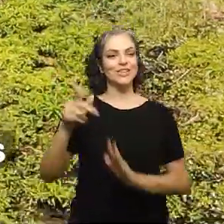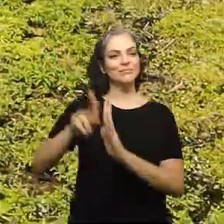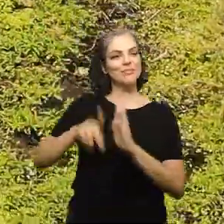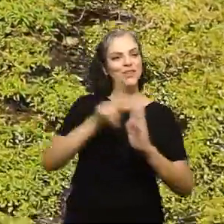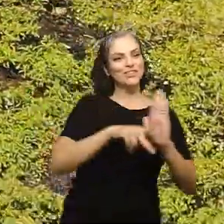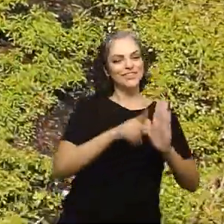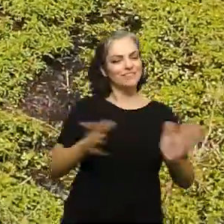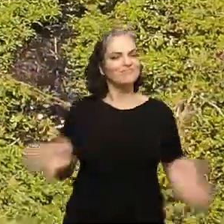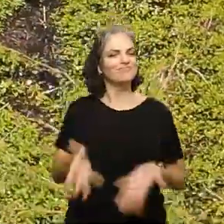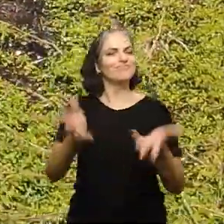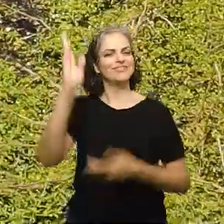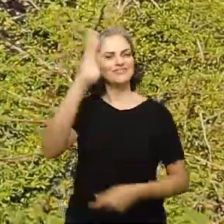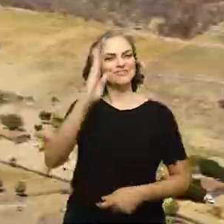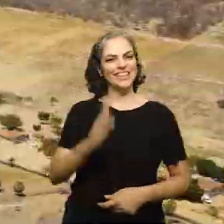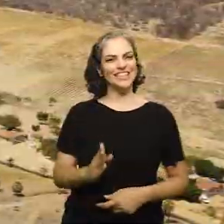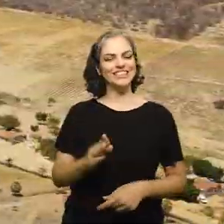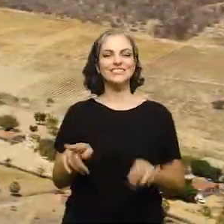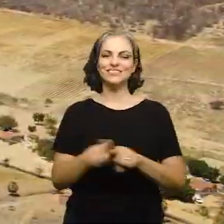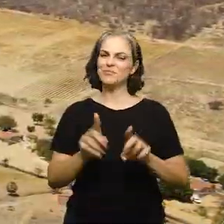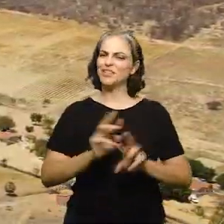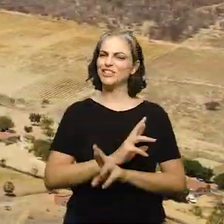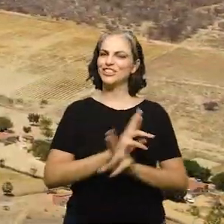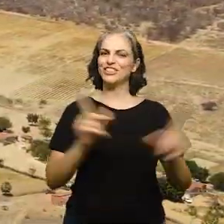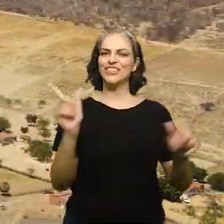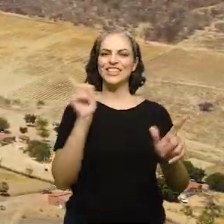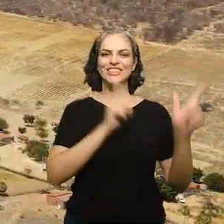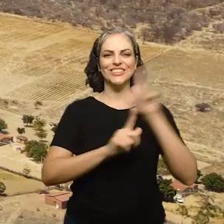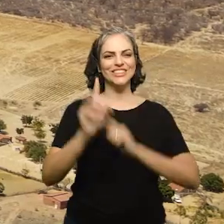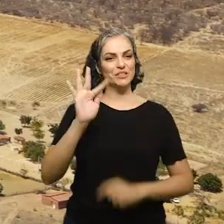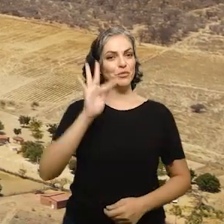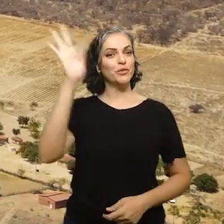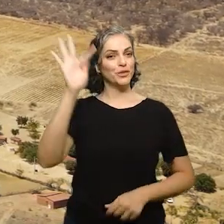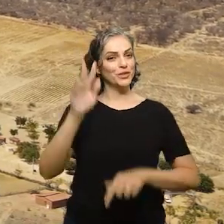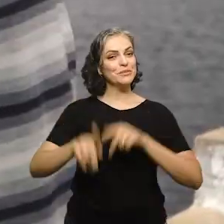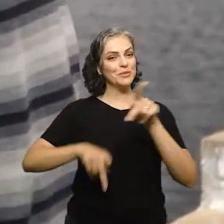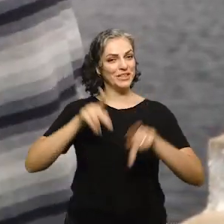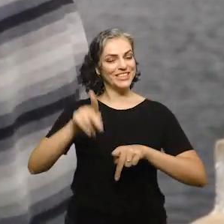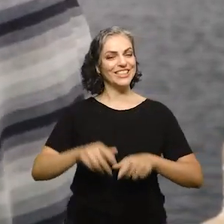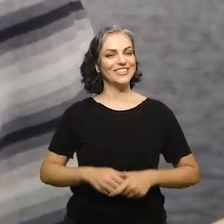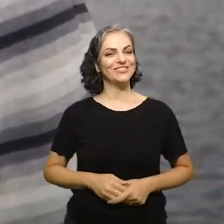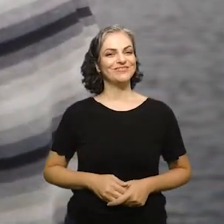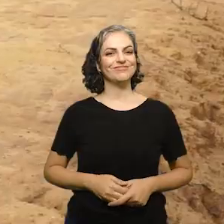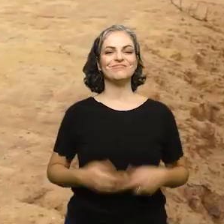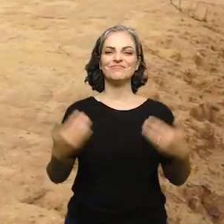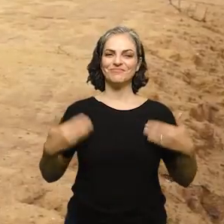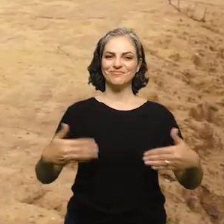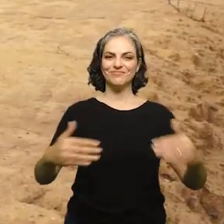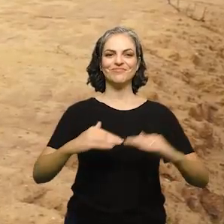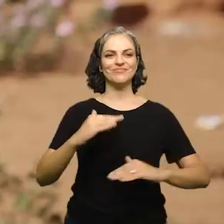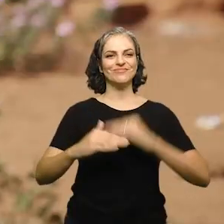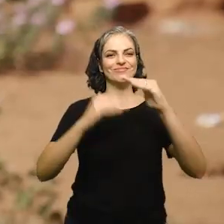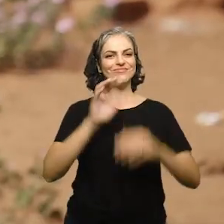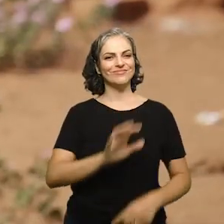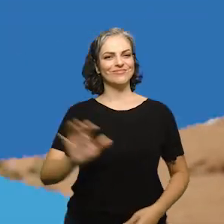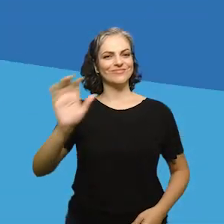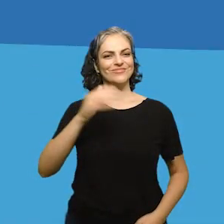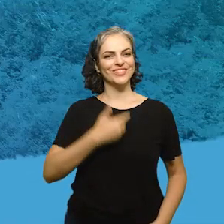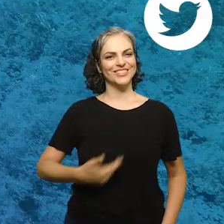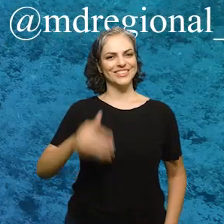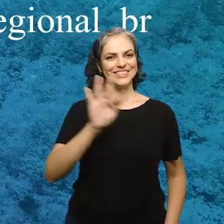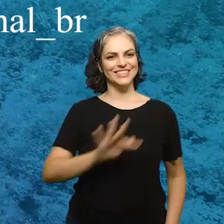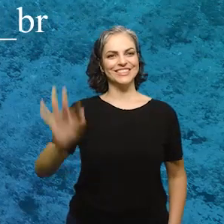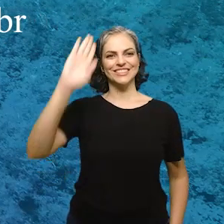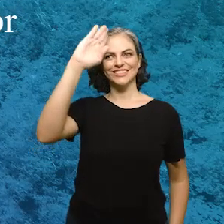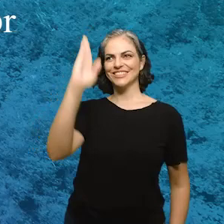Brasileiras a 12 projetos que promovem o Brasil e fazem a diferença no futuro das pessoas. Ministério do